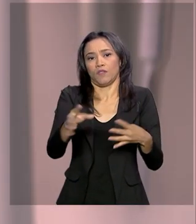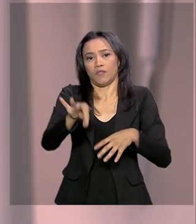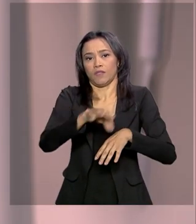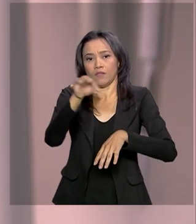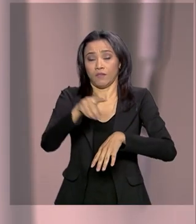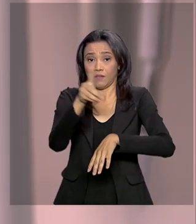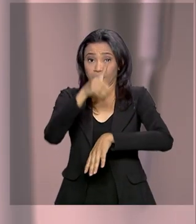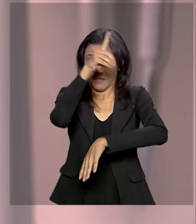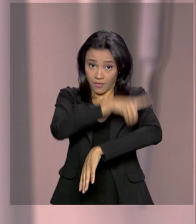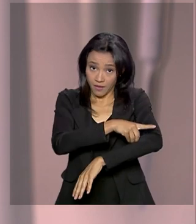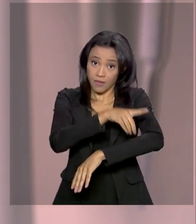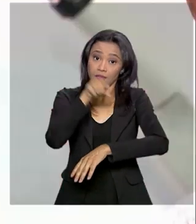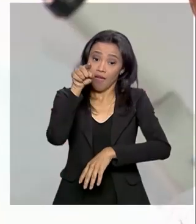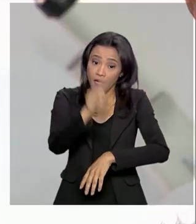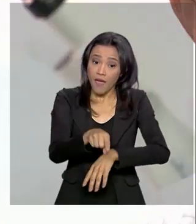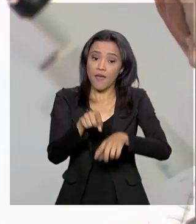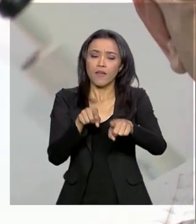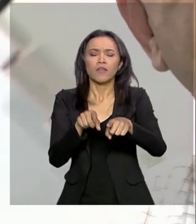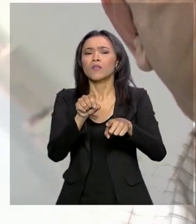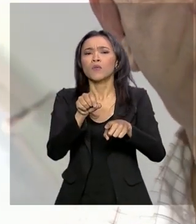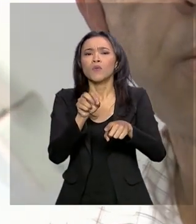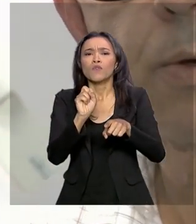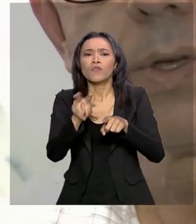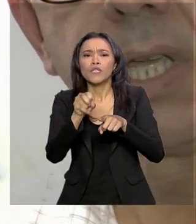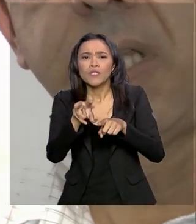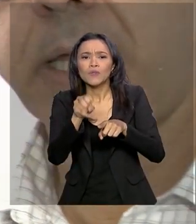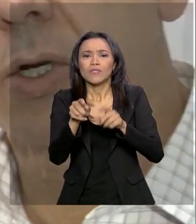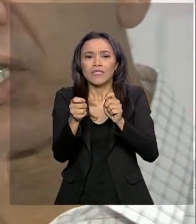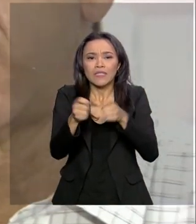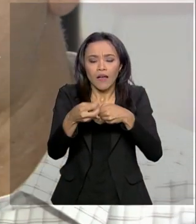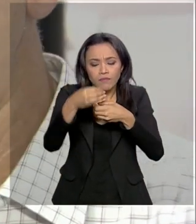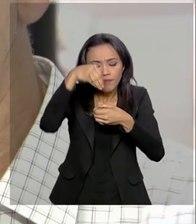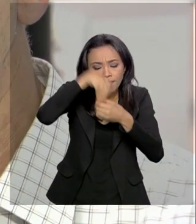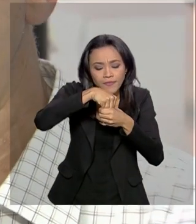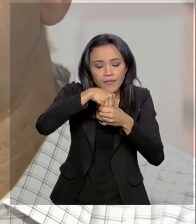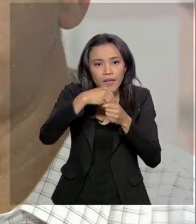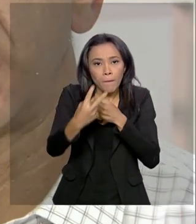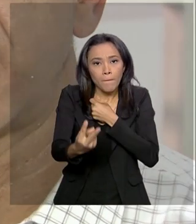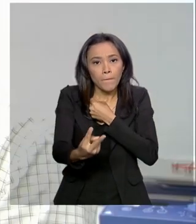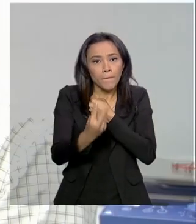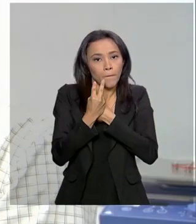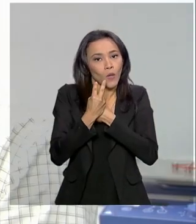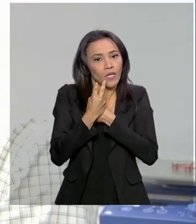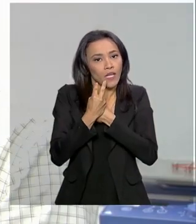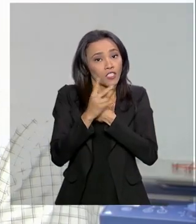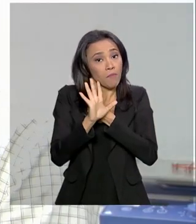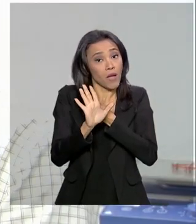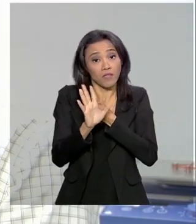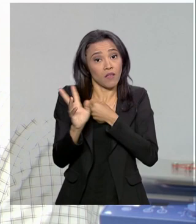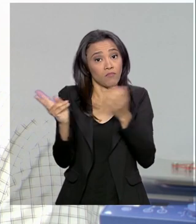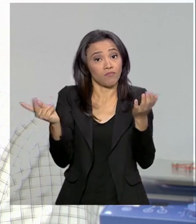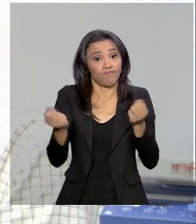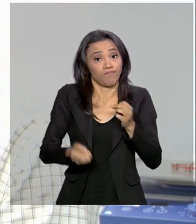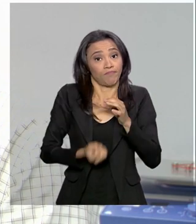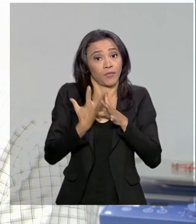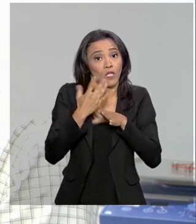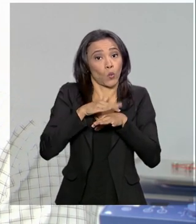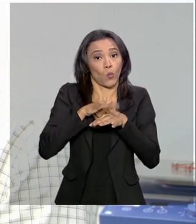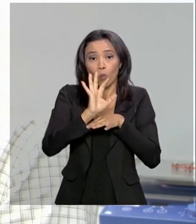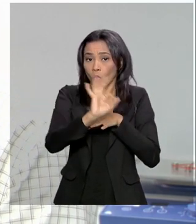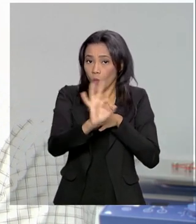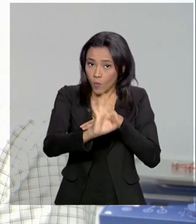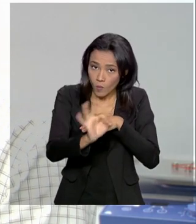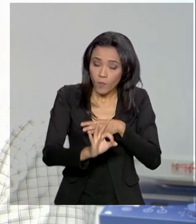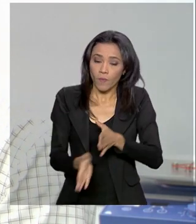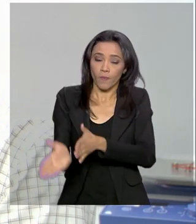produzida a partir de vírus atenuado, capaz de imunizar, mas não de causar a doença. A gente tem que considerar que é um